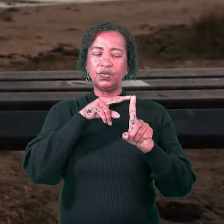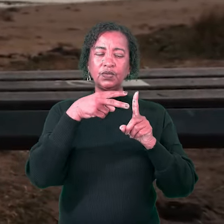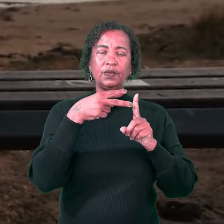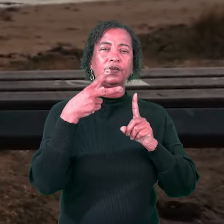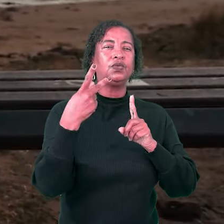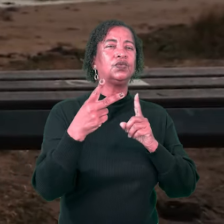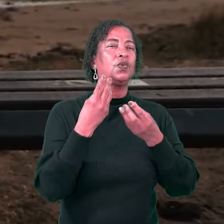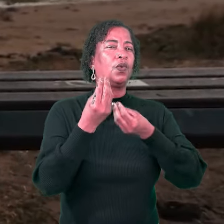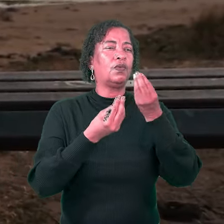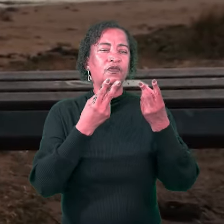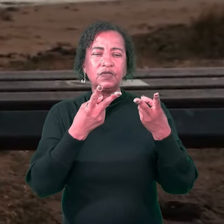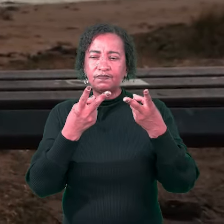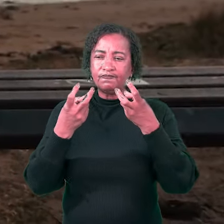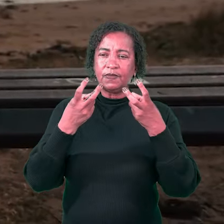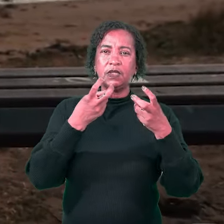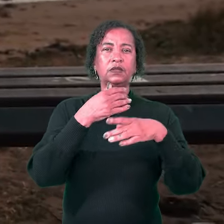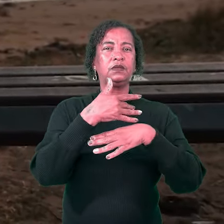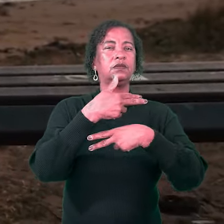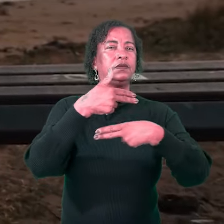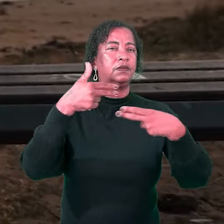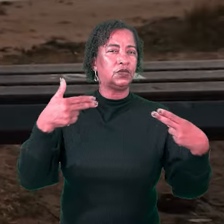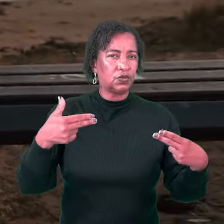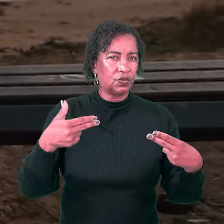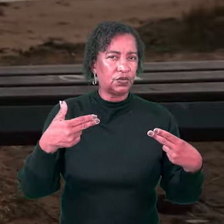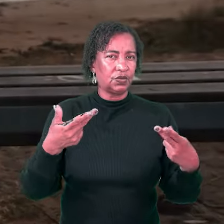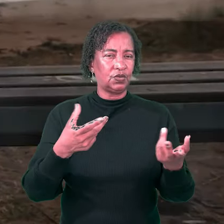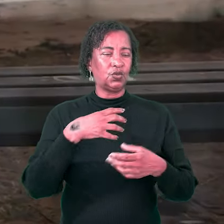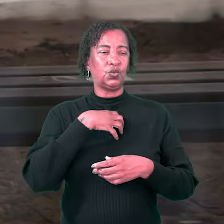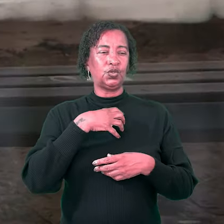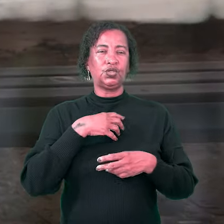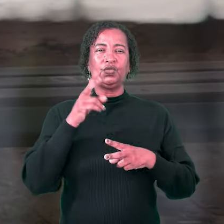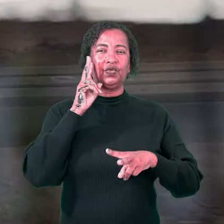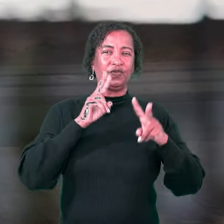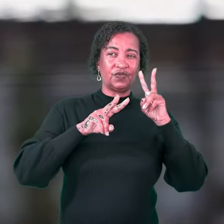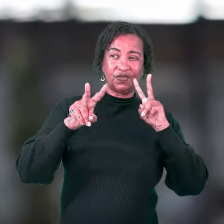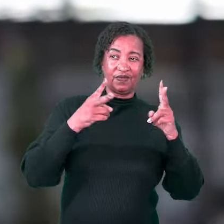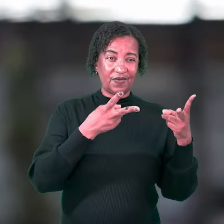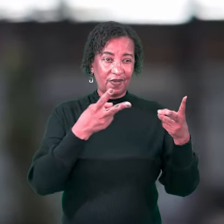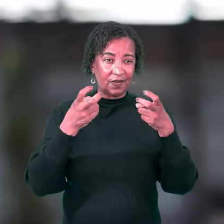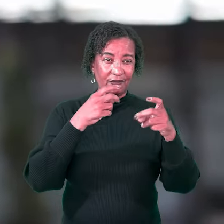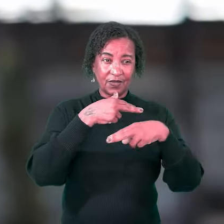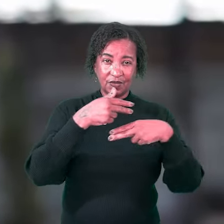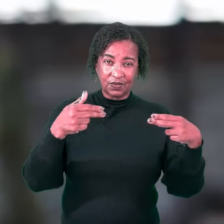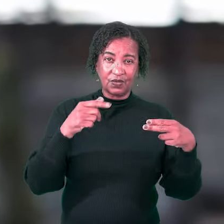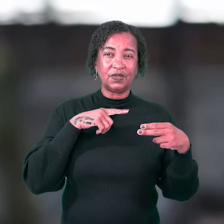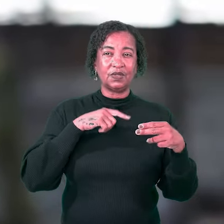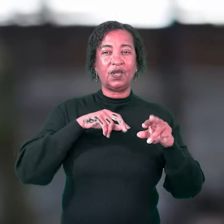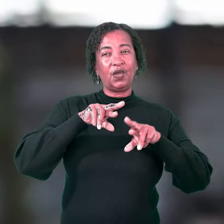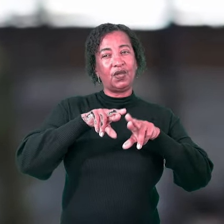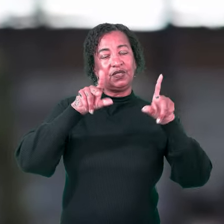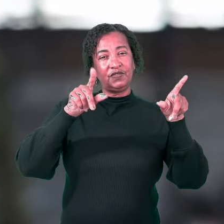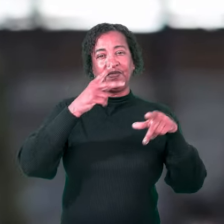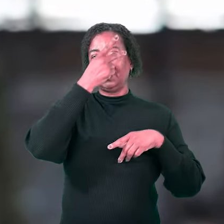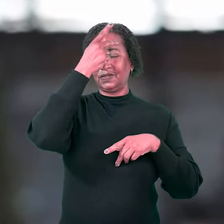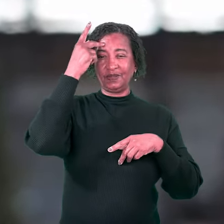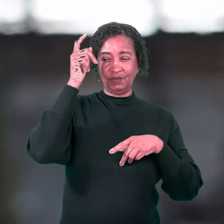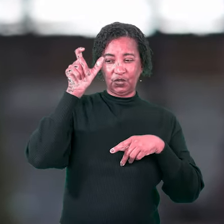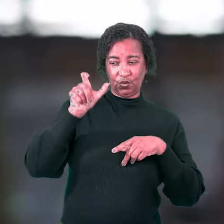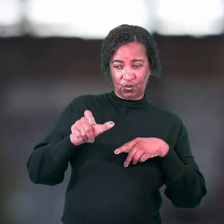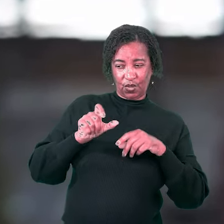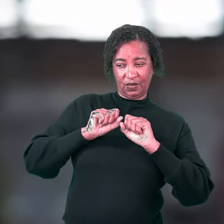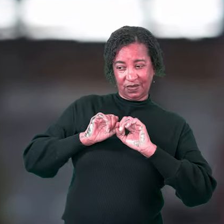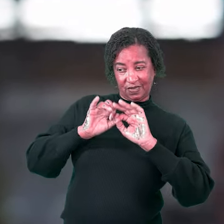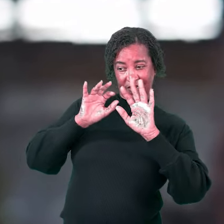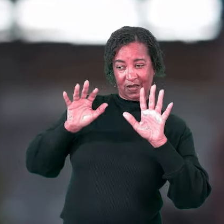Como é que você vê as coisas, hein? A maneira como você enxerga tudo pode ser a diferença entre um corpo cheio de luz e um corpo cheio de